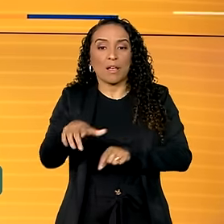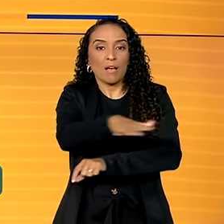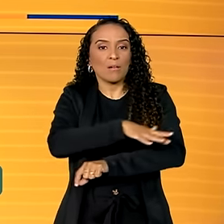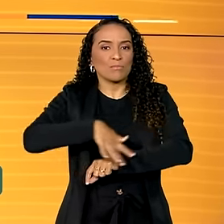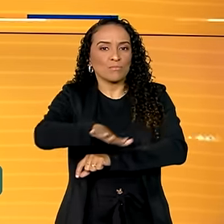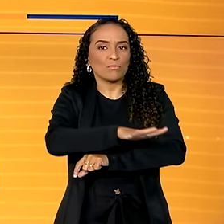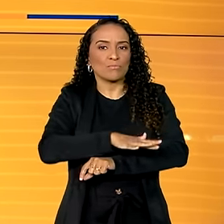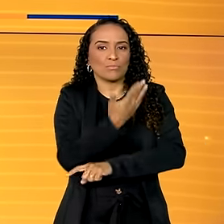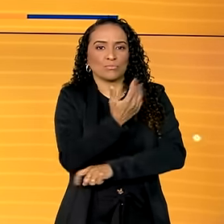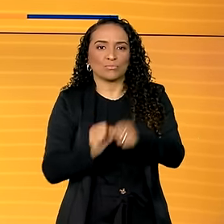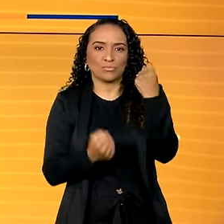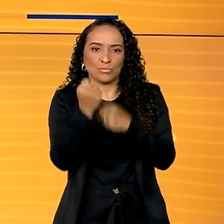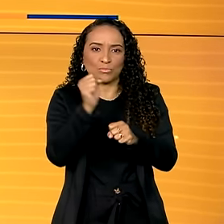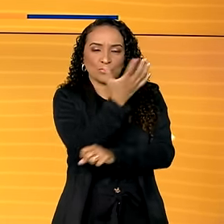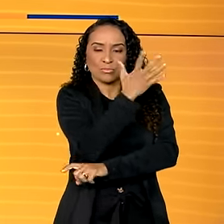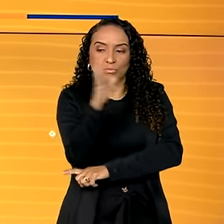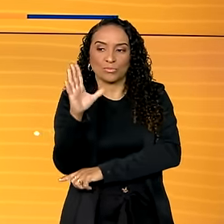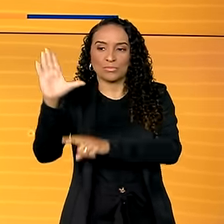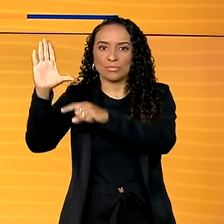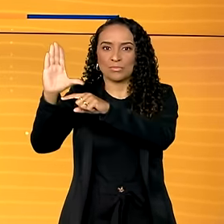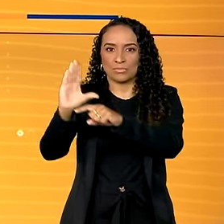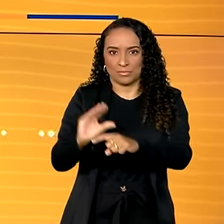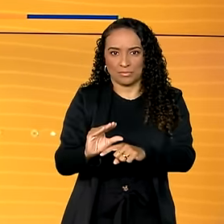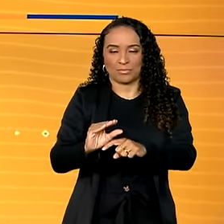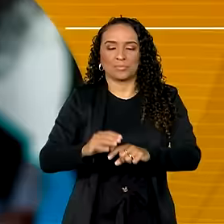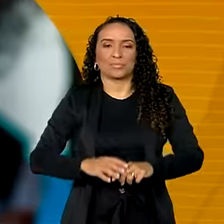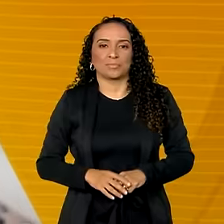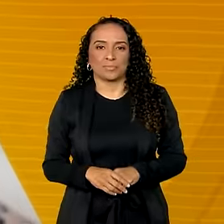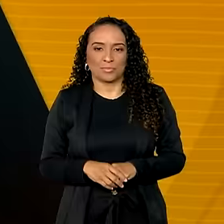industrial ecológico e descarbonizado.